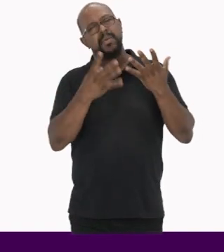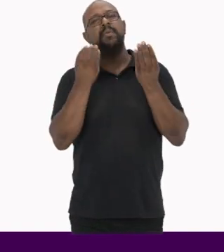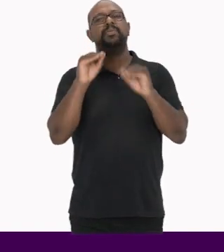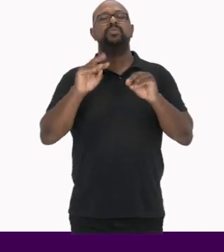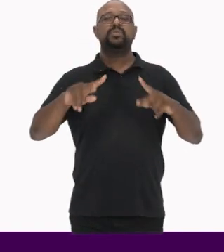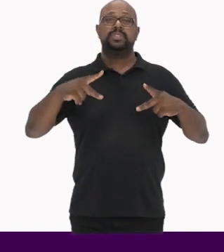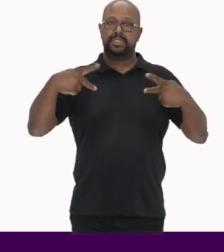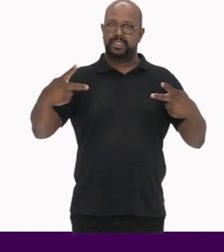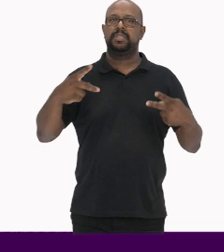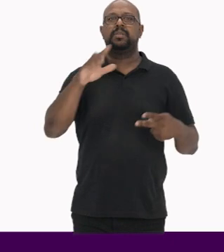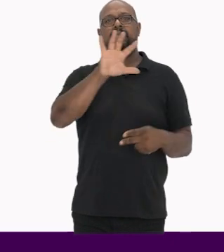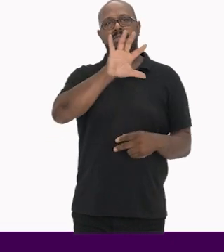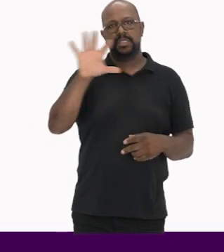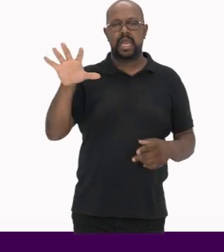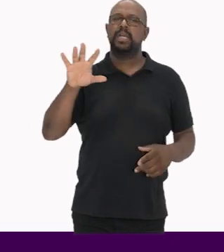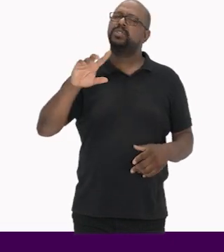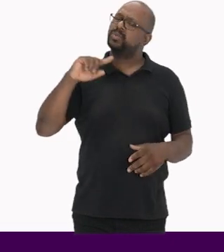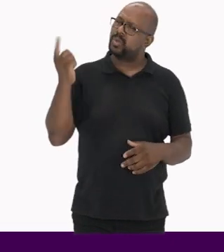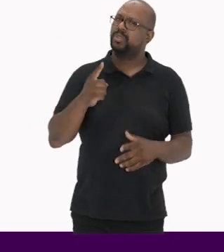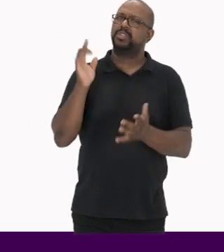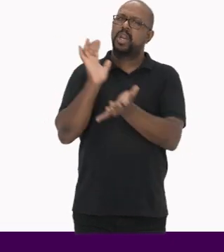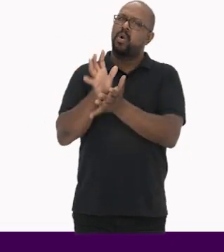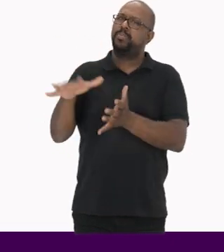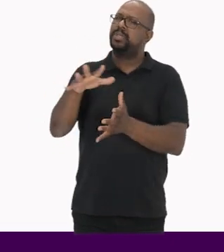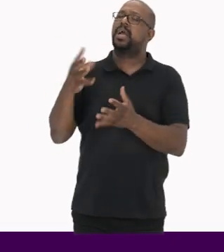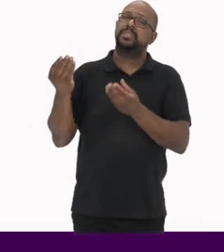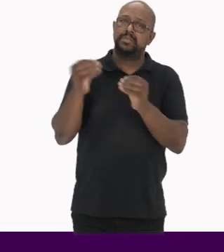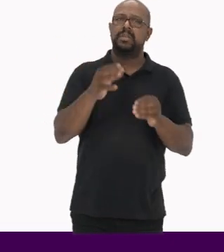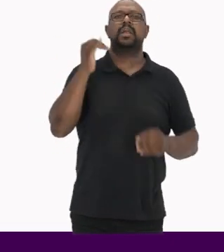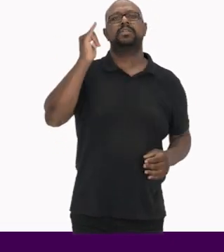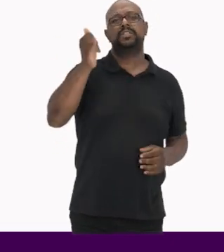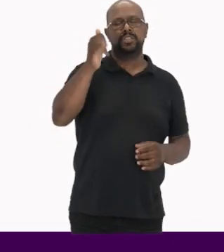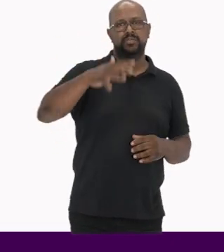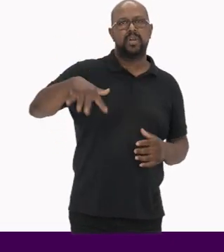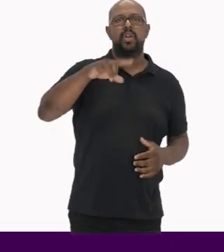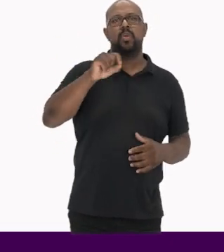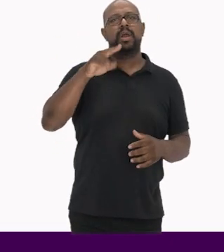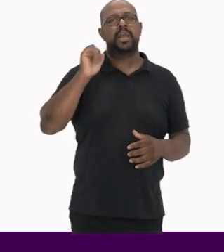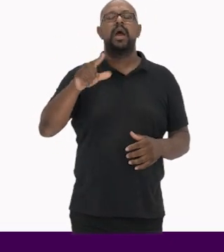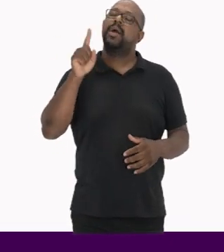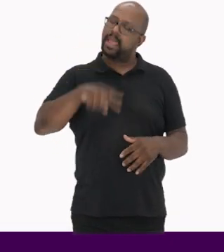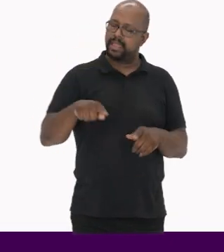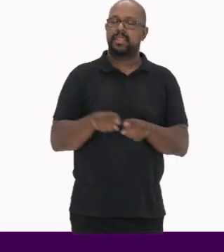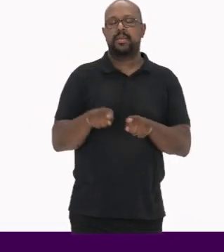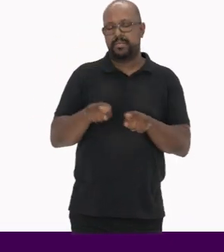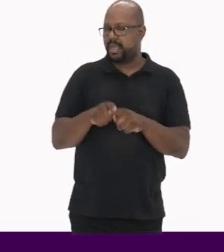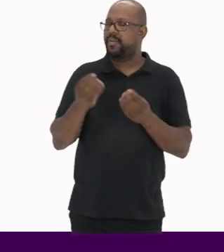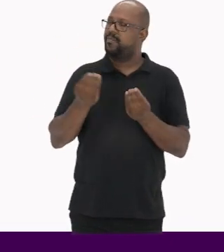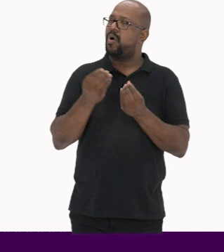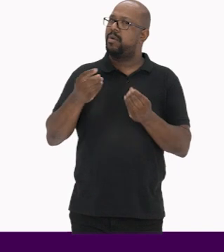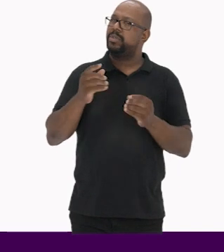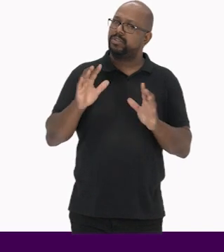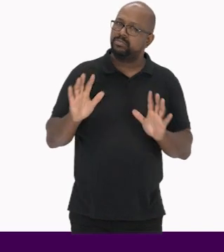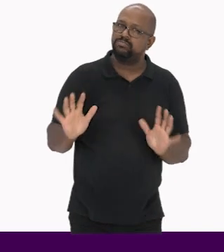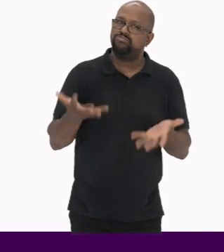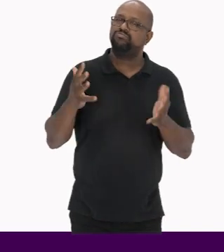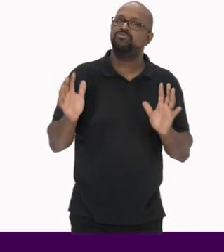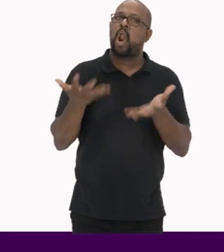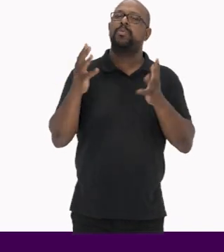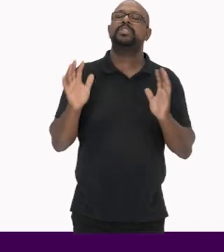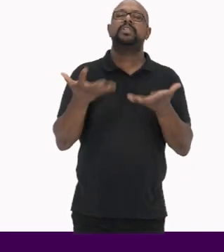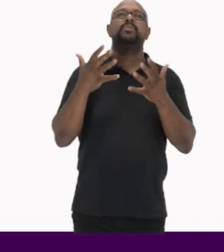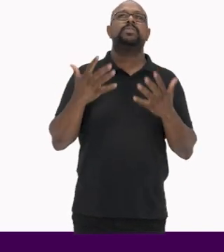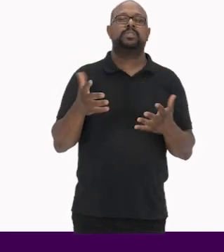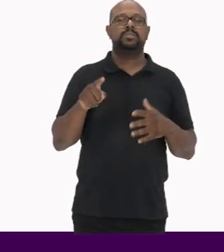comunidade Estão disponibilizados a partir da narrativa local Então isso é também uma forma de promoção